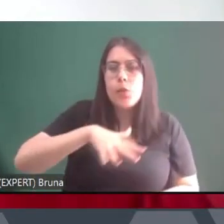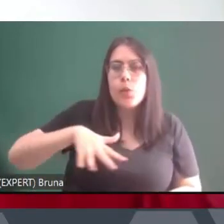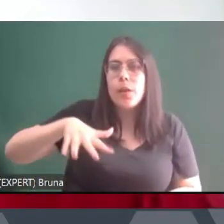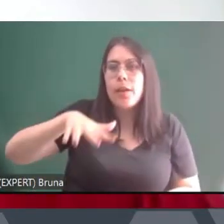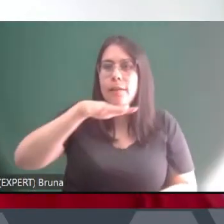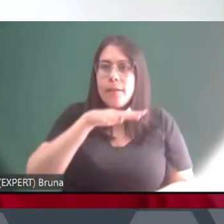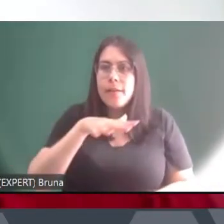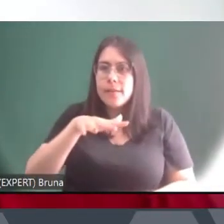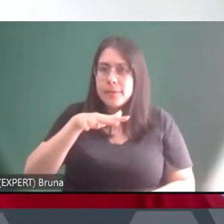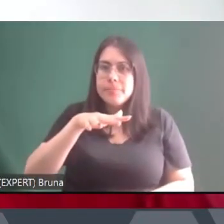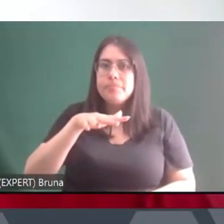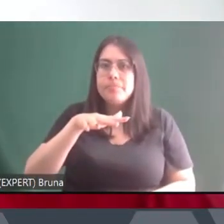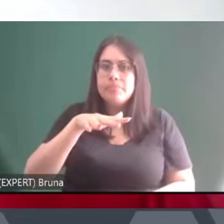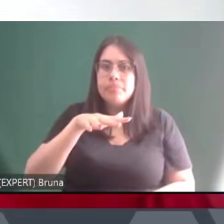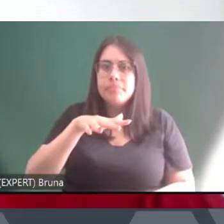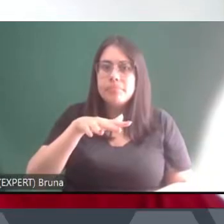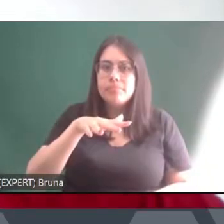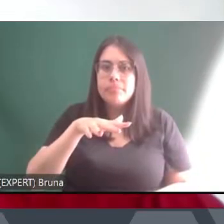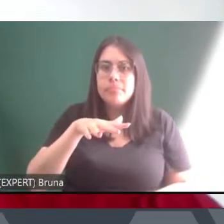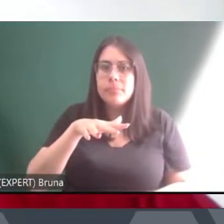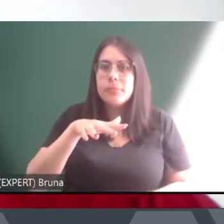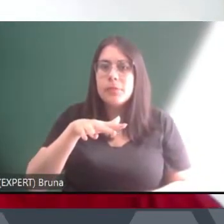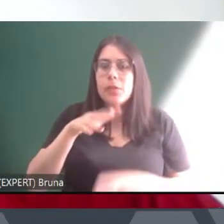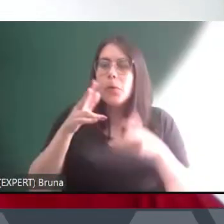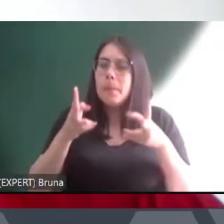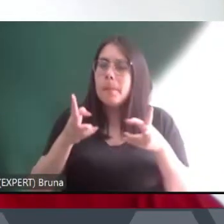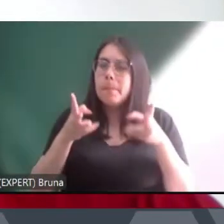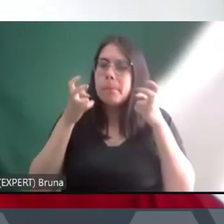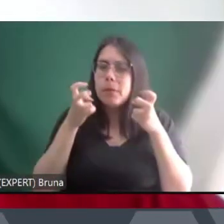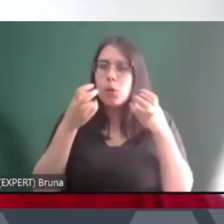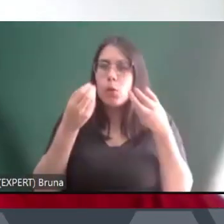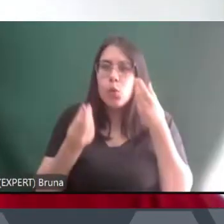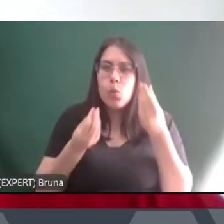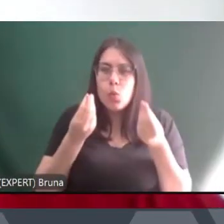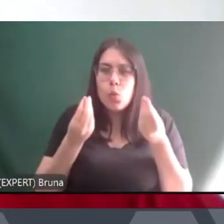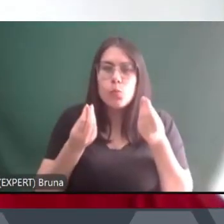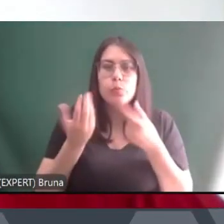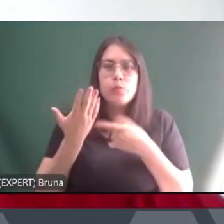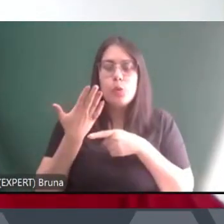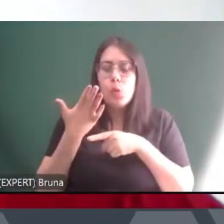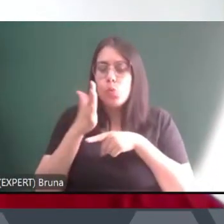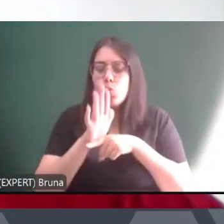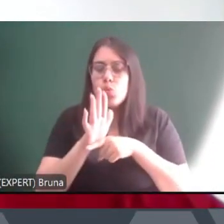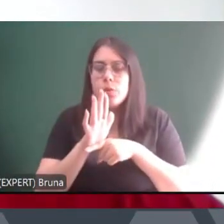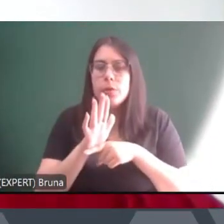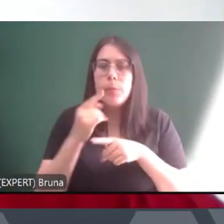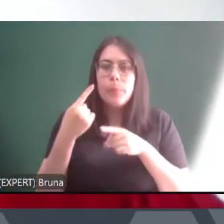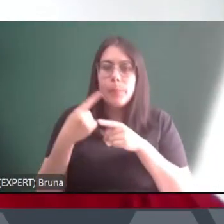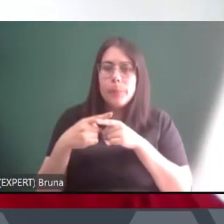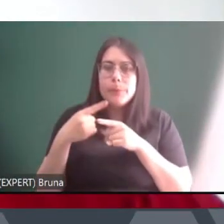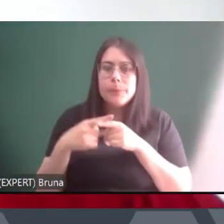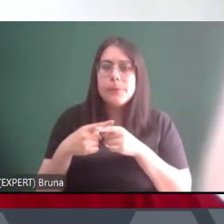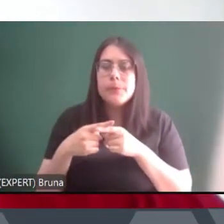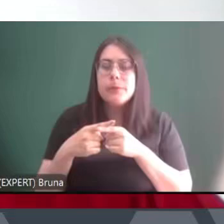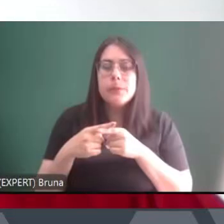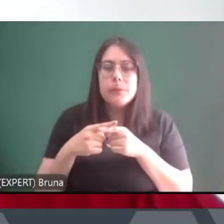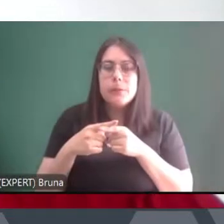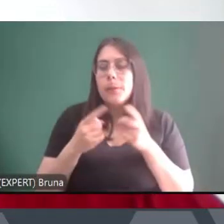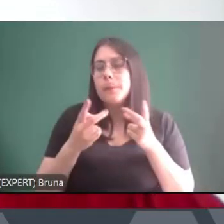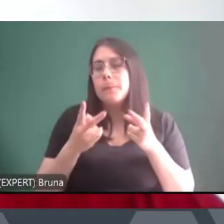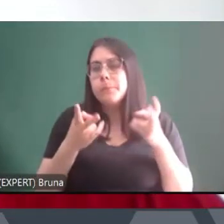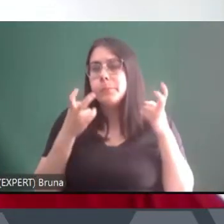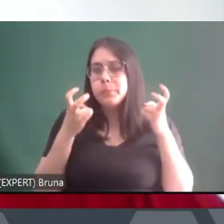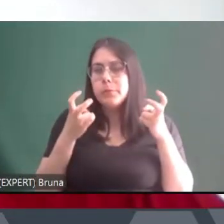forma de observar as coisas que eu acho que me ajuda, porque, no final das contas, né, Paulo, o que a gente tem